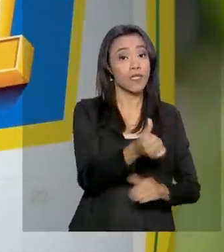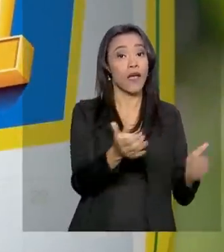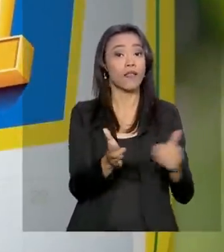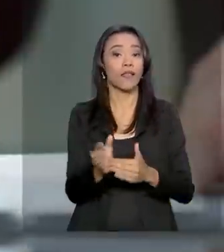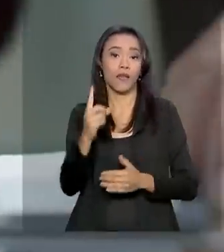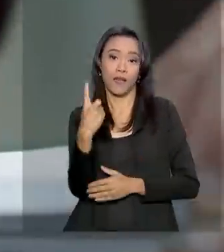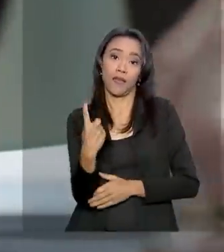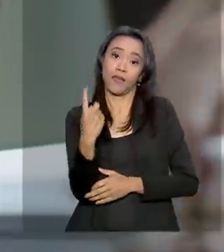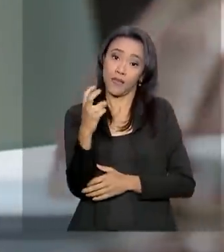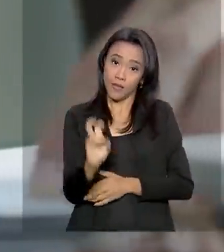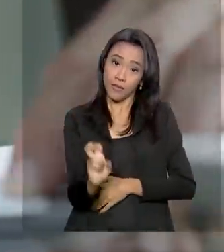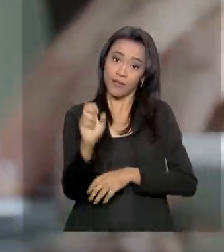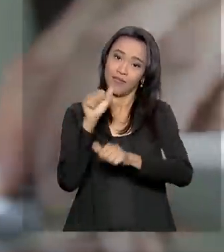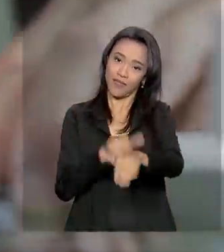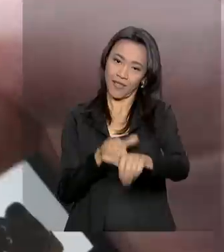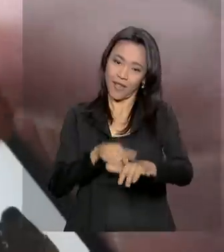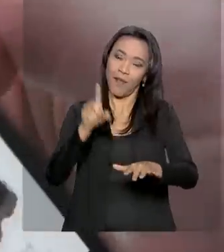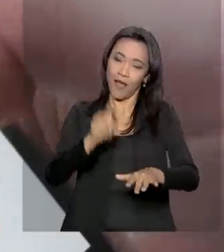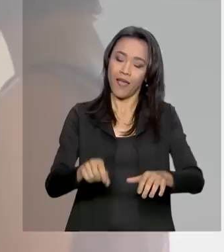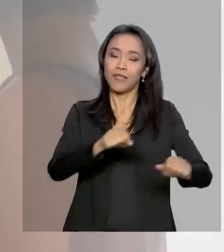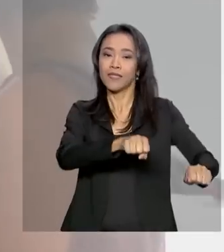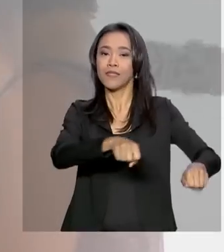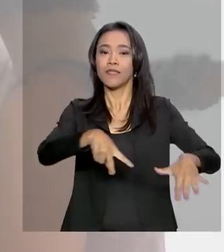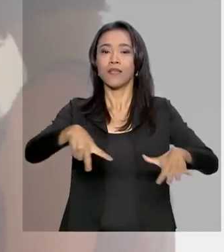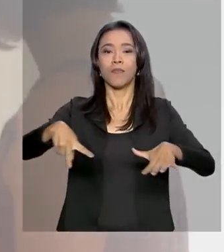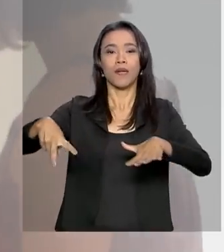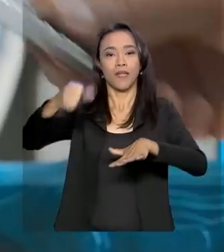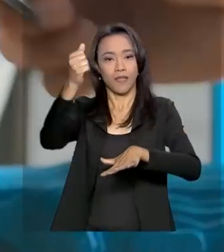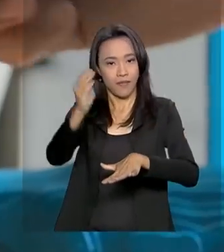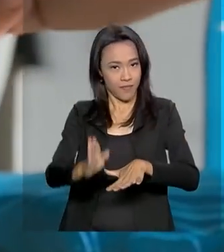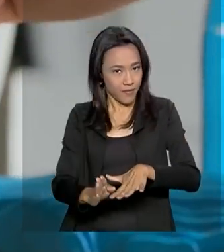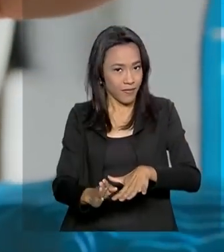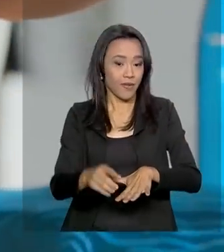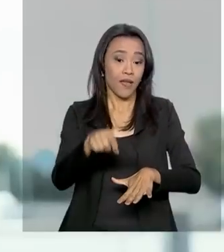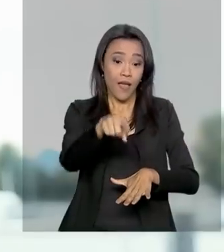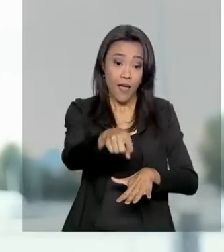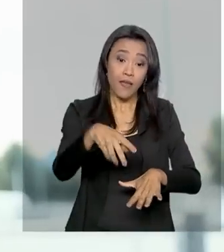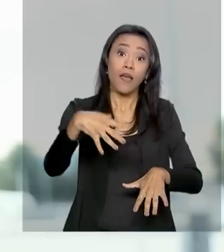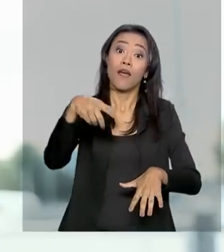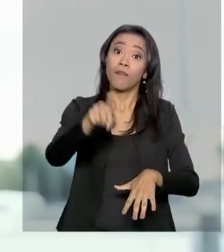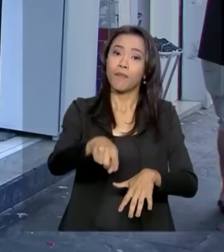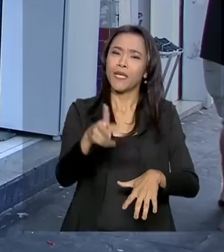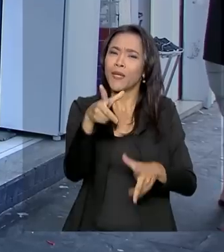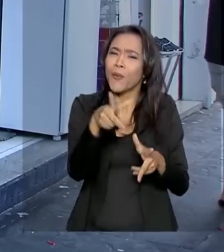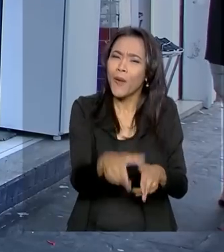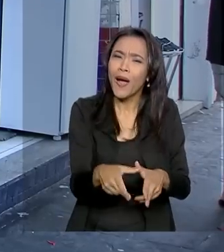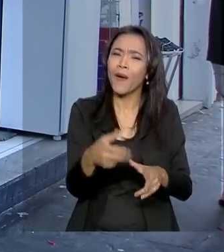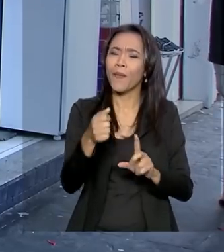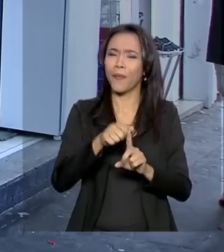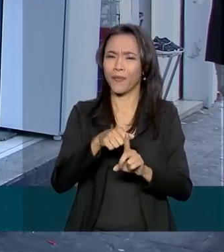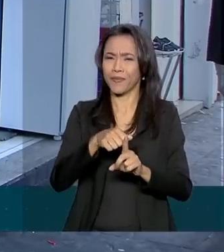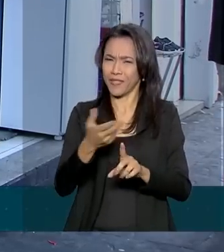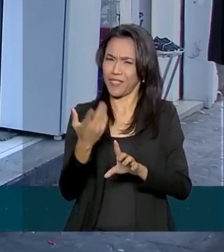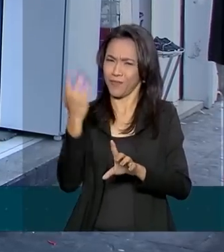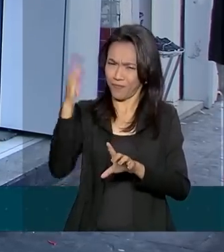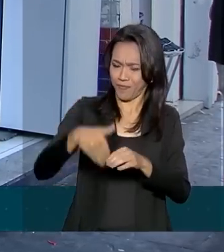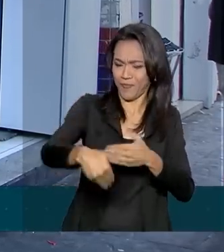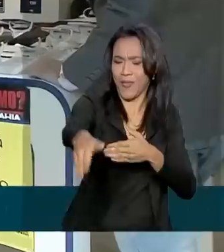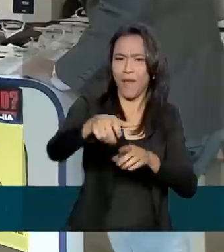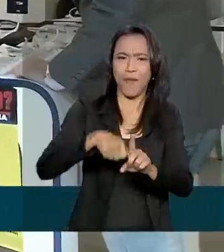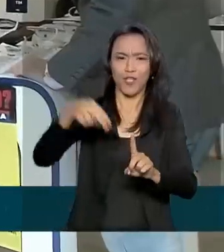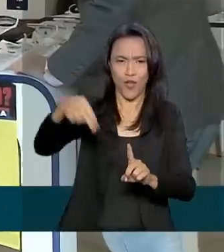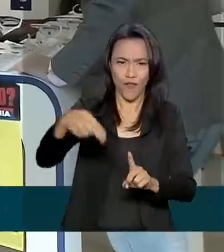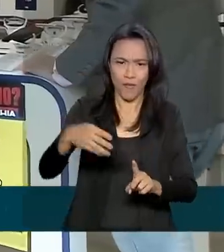setembro, na Semana da Pátria. E é semelhante à Black Friday, que é realizada em novembro. Mas algumas lojas já